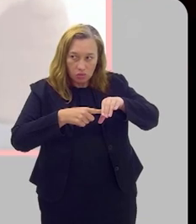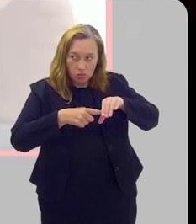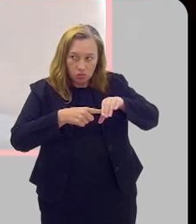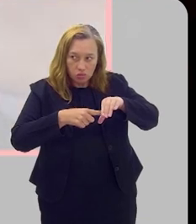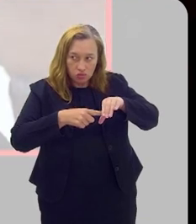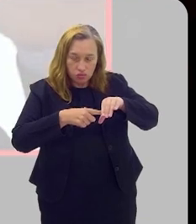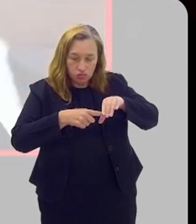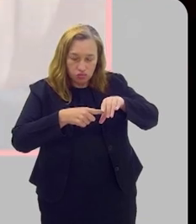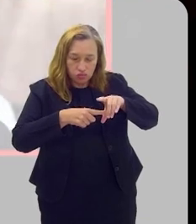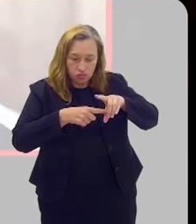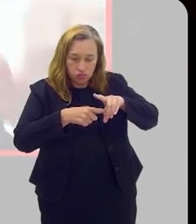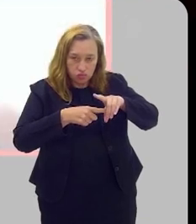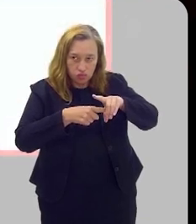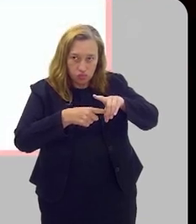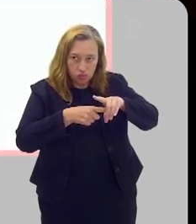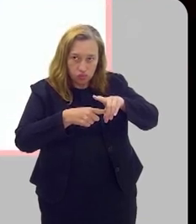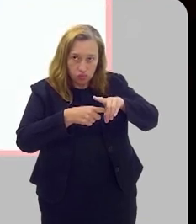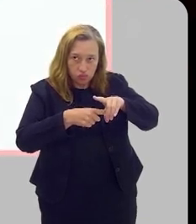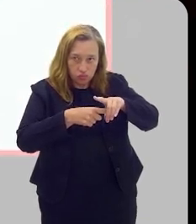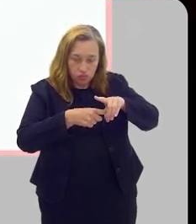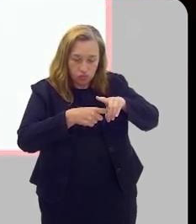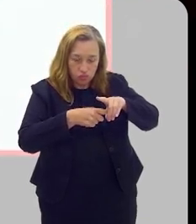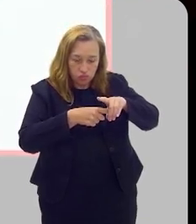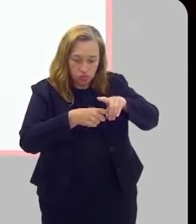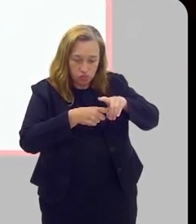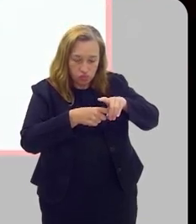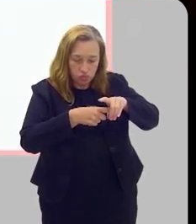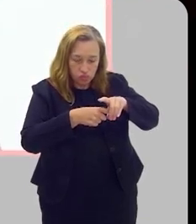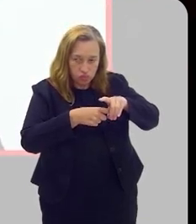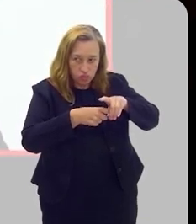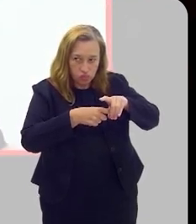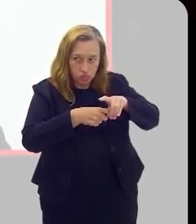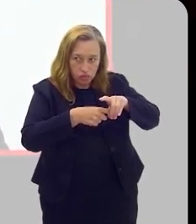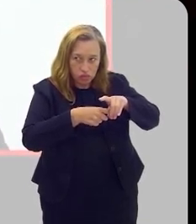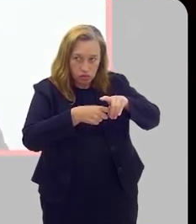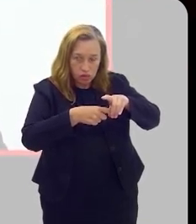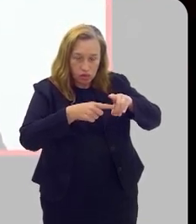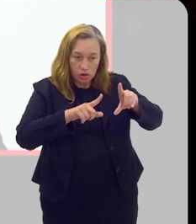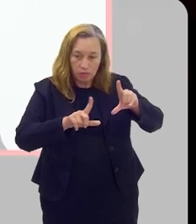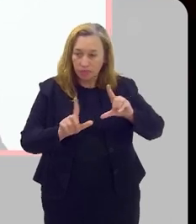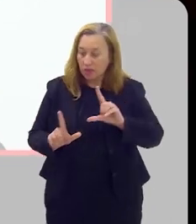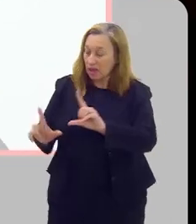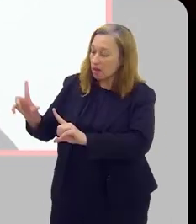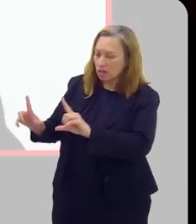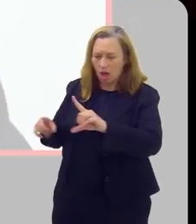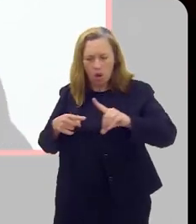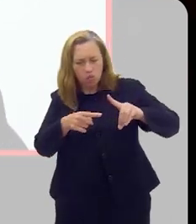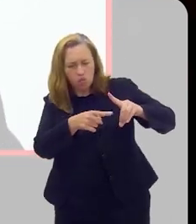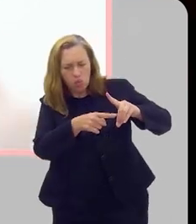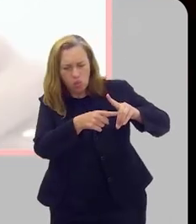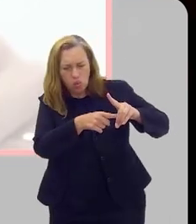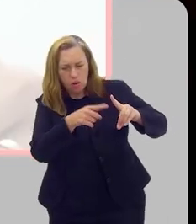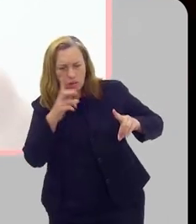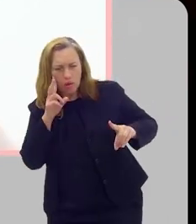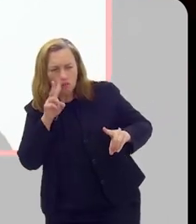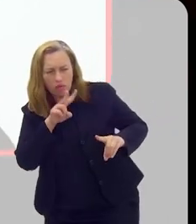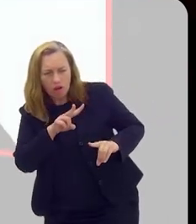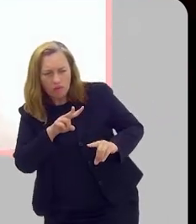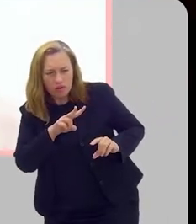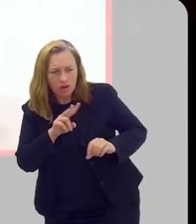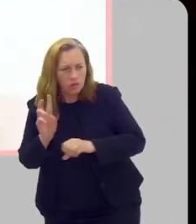os braços do robô, que é o cirurgião que está controlando ali do lado de fora, né? Na interface, tem um